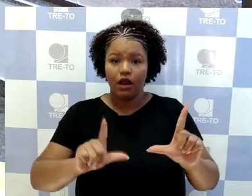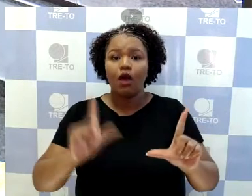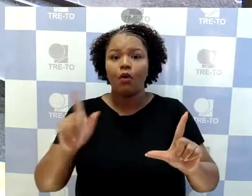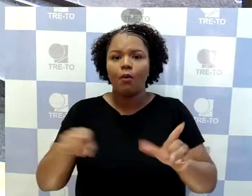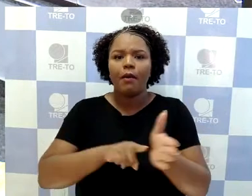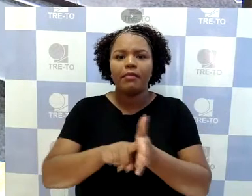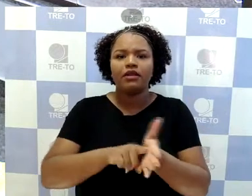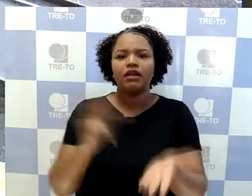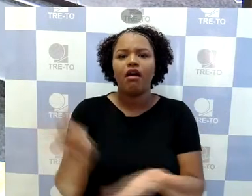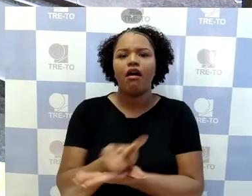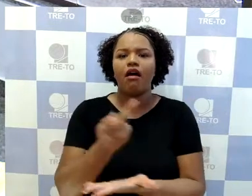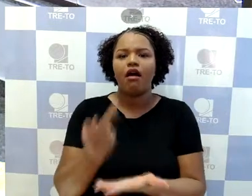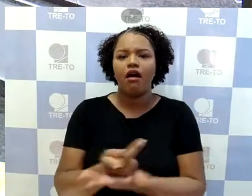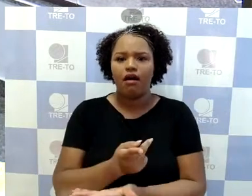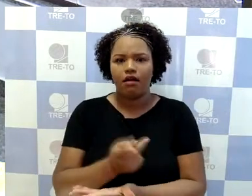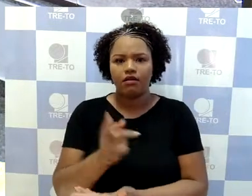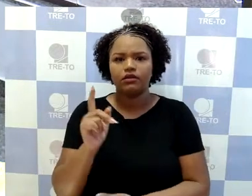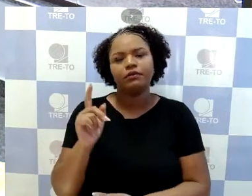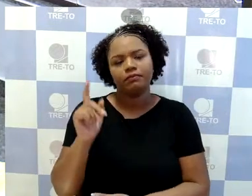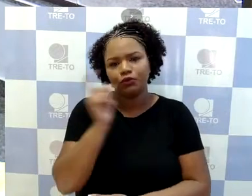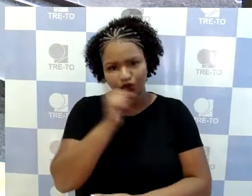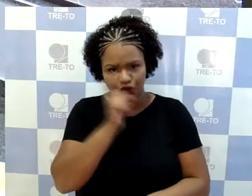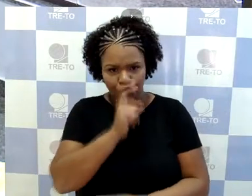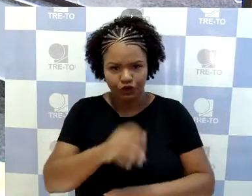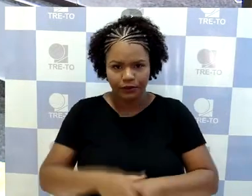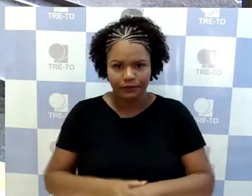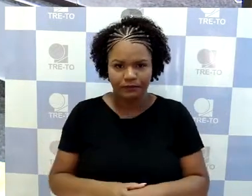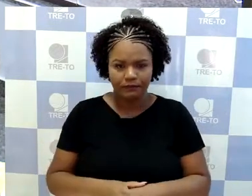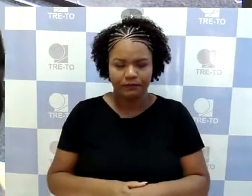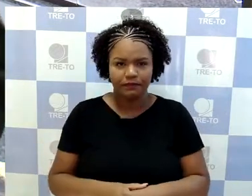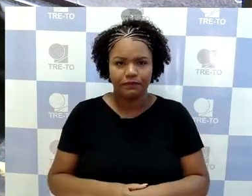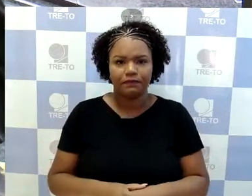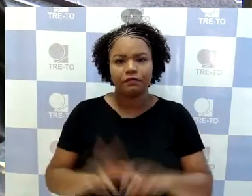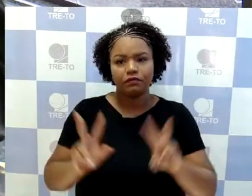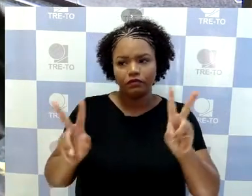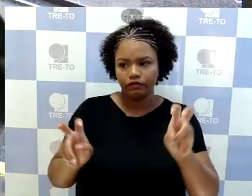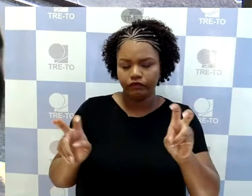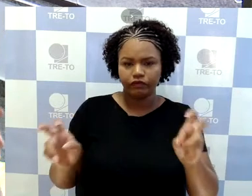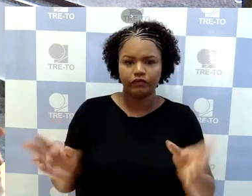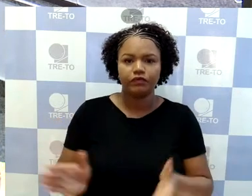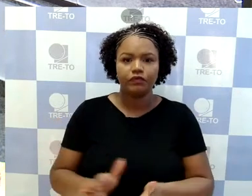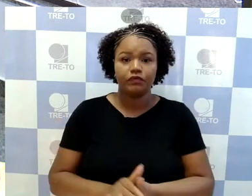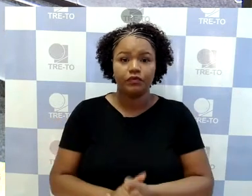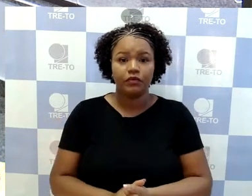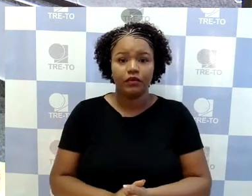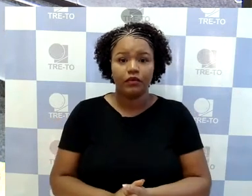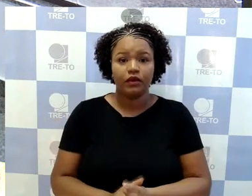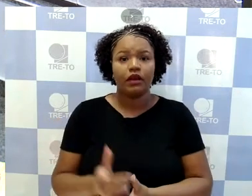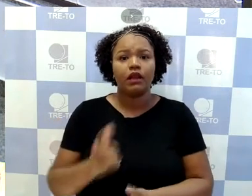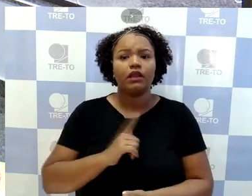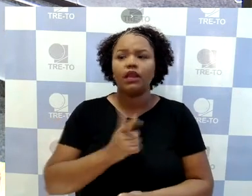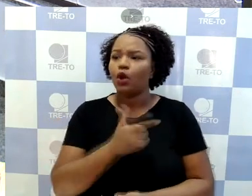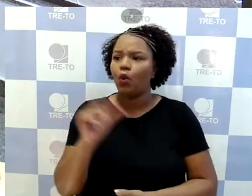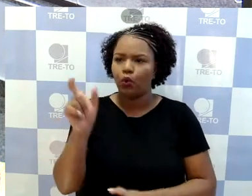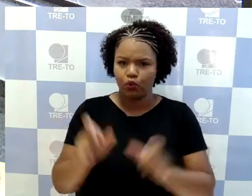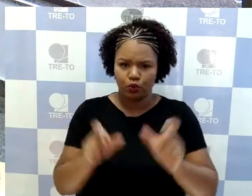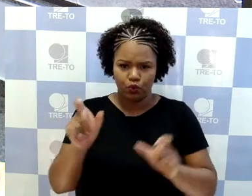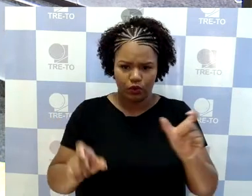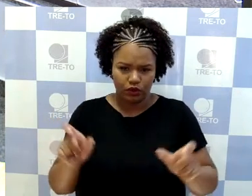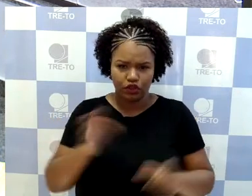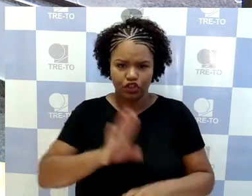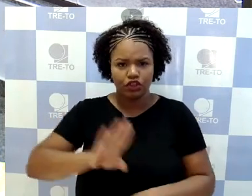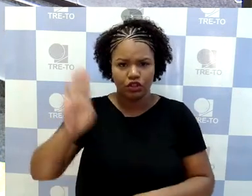E, após, ele prossegue. Fala dos outros candidatos, mas, como não vem ao interesse do processo, não vou mencionar. E abre aspas novamente.